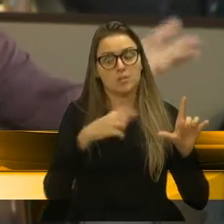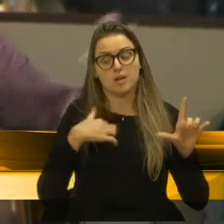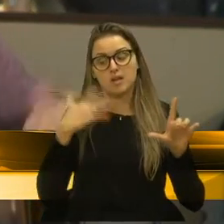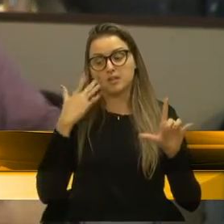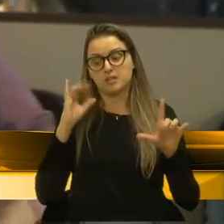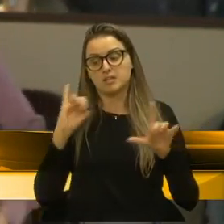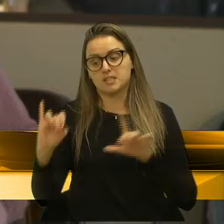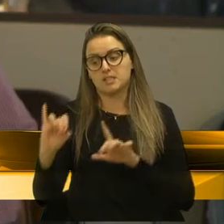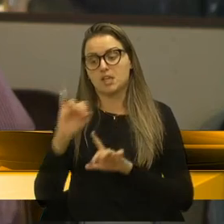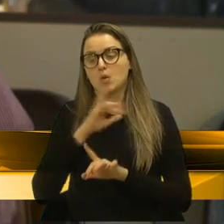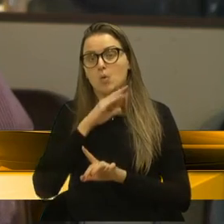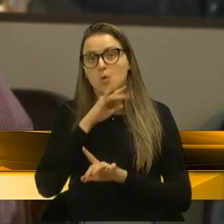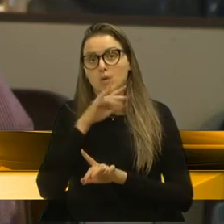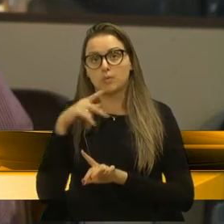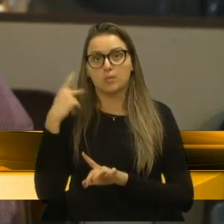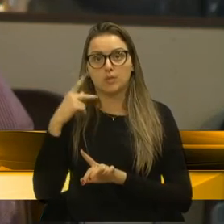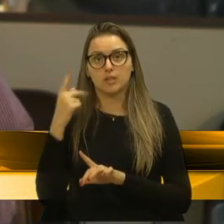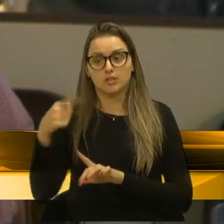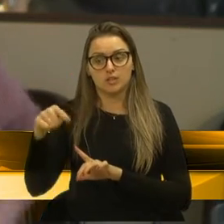política, talvez,